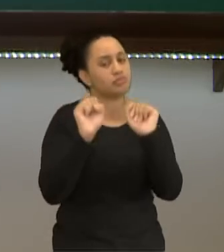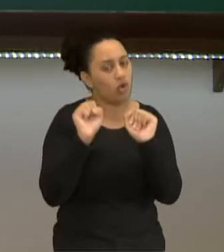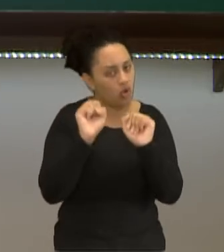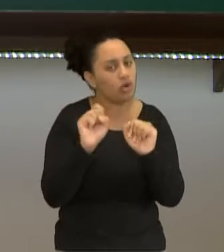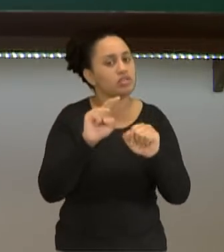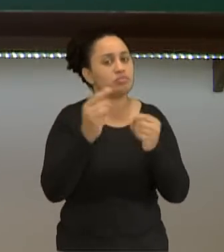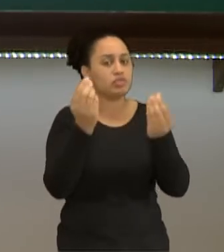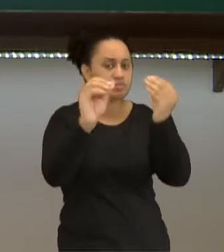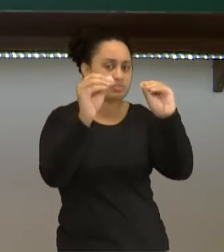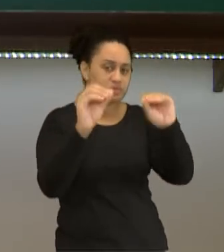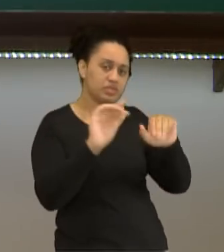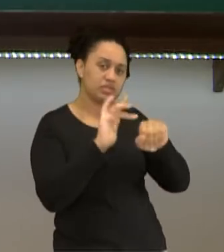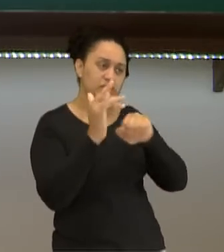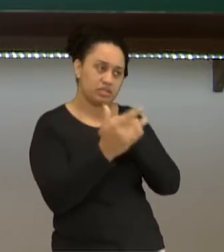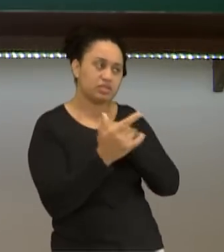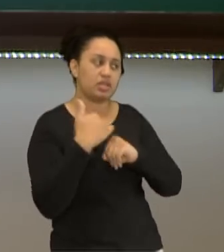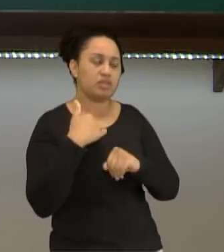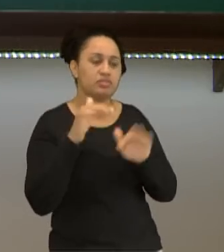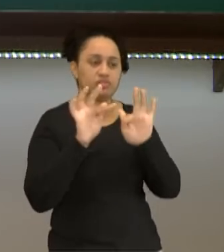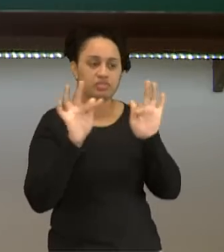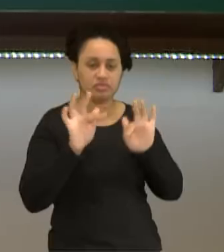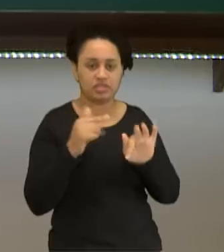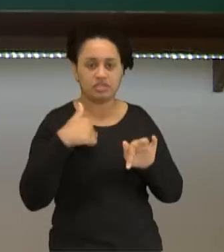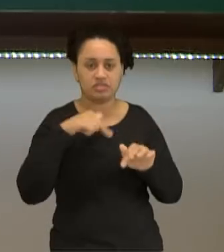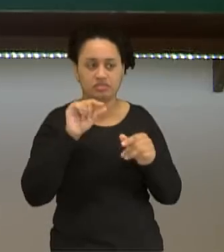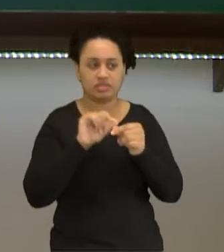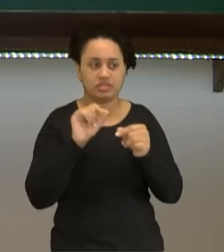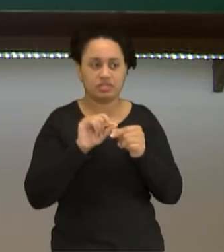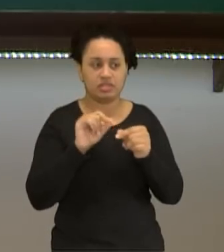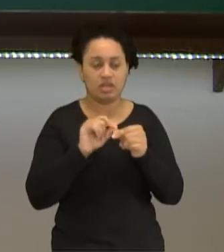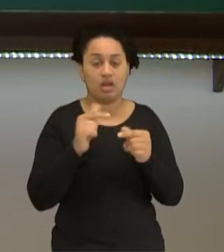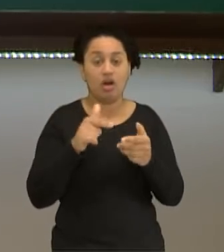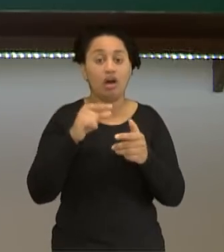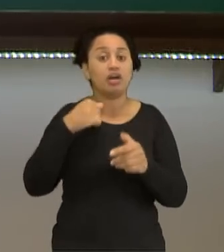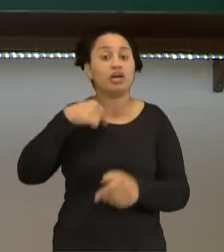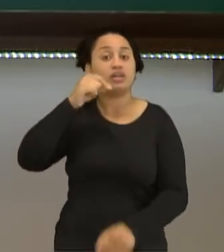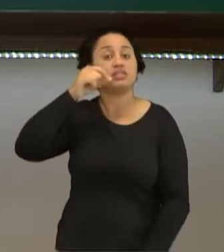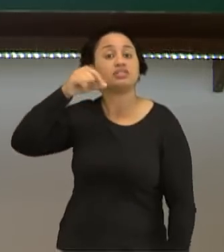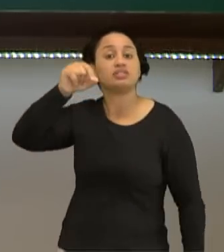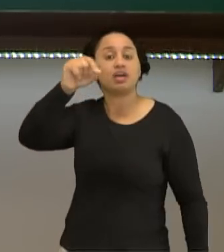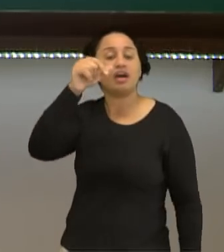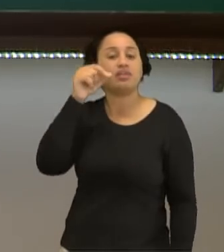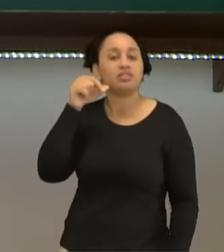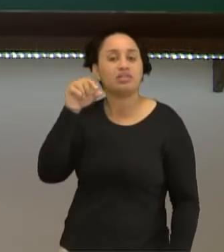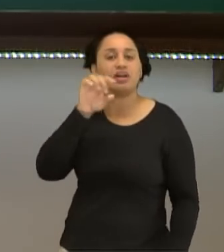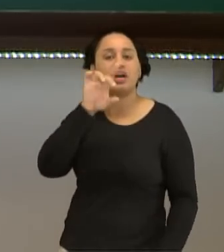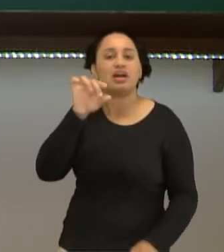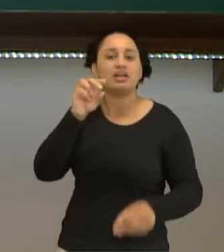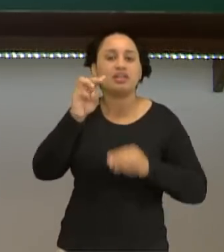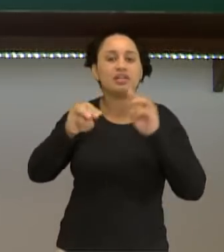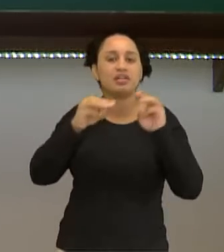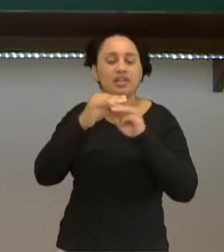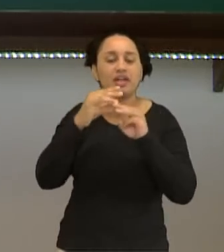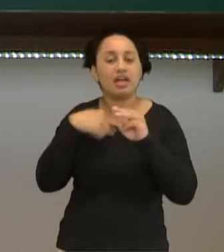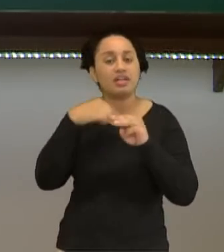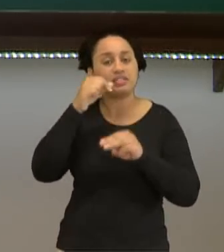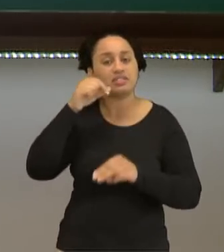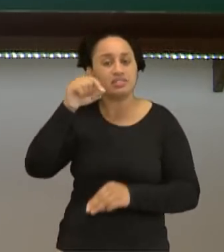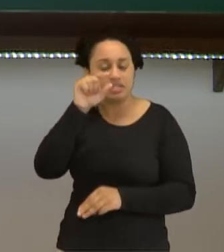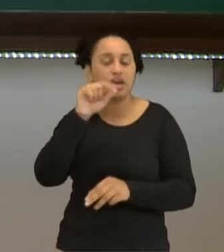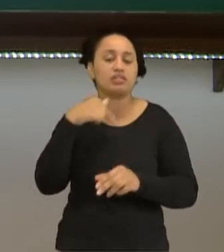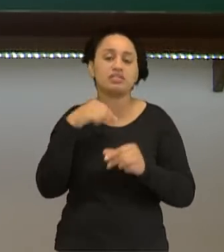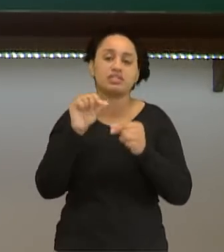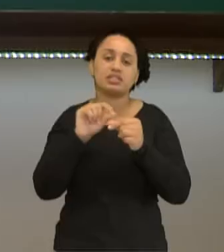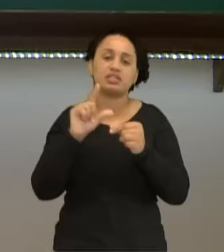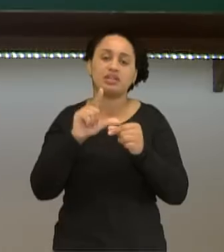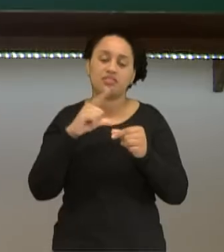Eu ficaria muito feliz de ver vocês fazendo. E aqui eu tenho o sal. Olha, cada moleculazinha de sal que está ali, microscópica, é formada por átomos de